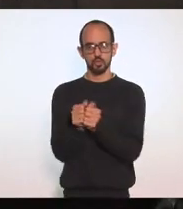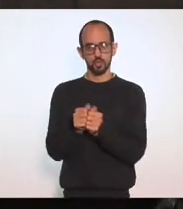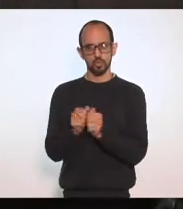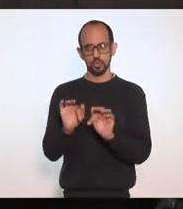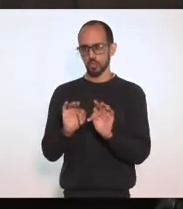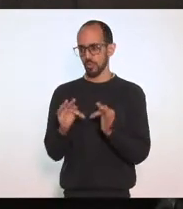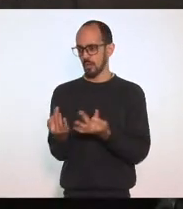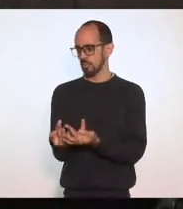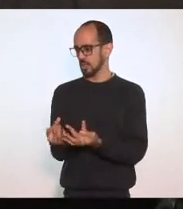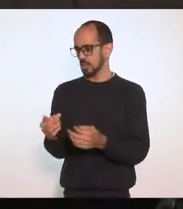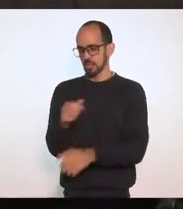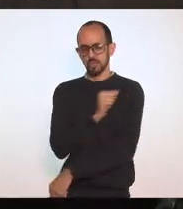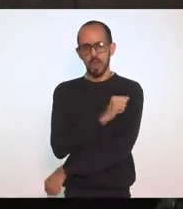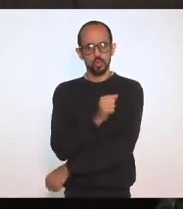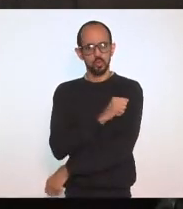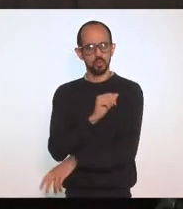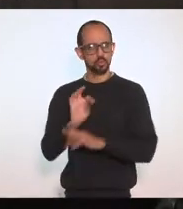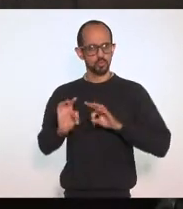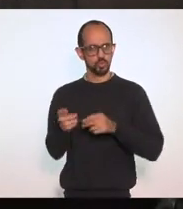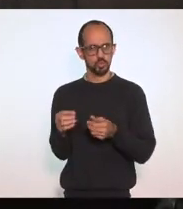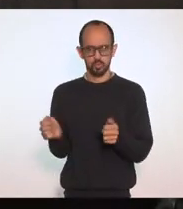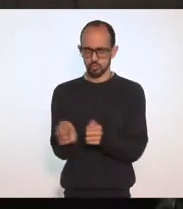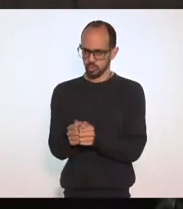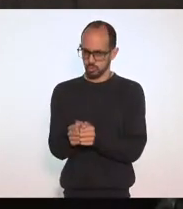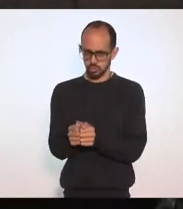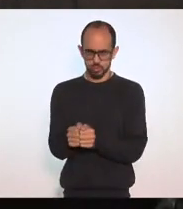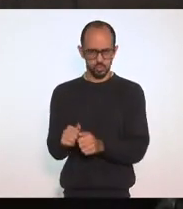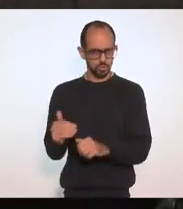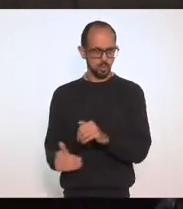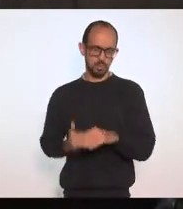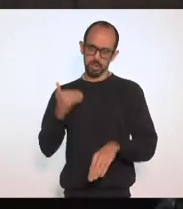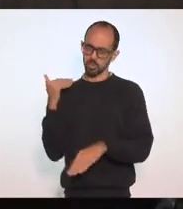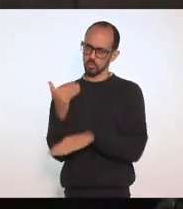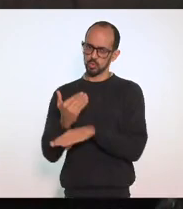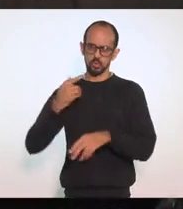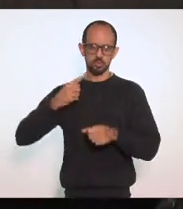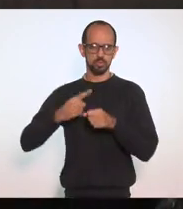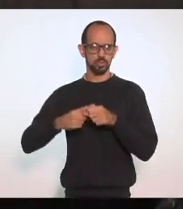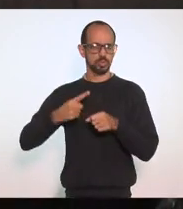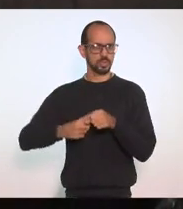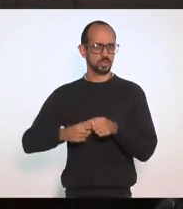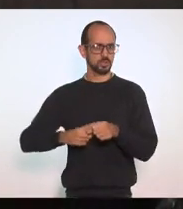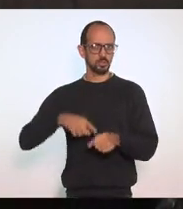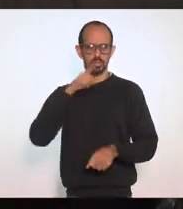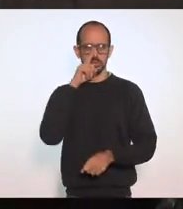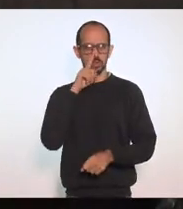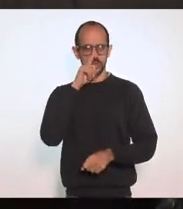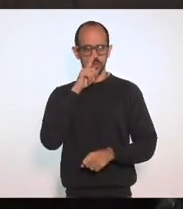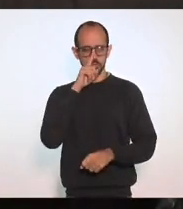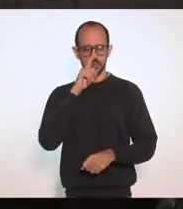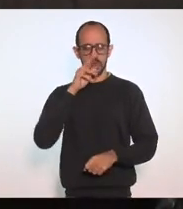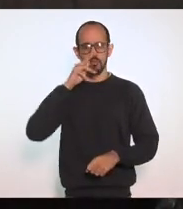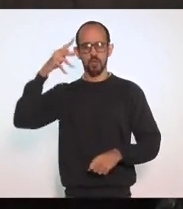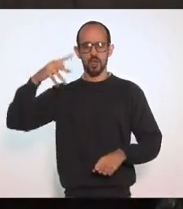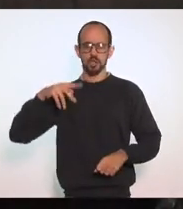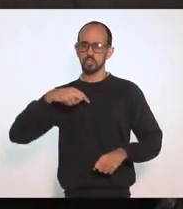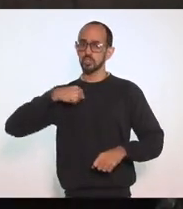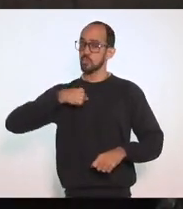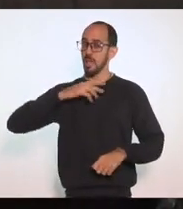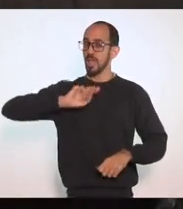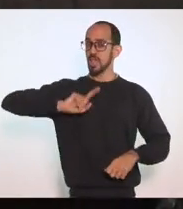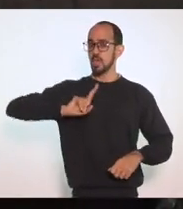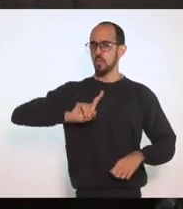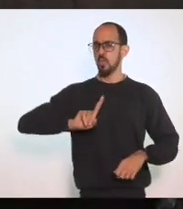risco Sobretudo Nos municípios Em que o risco É alto Ou muito alto E não sou eu Que estou dizendo Não é a escola Que está dizendo É a própria